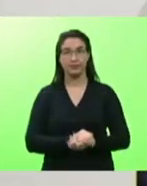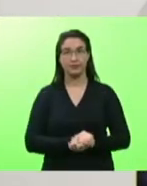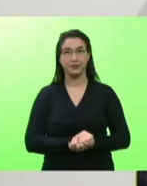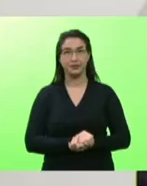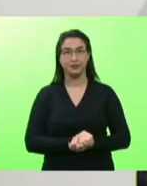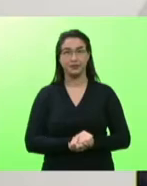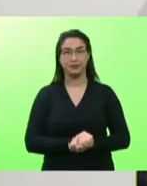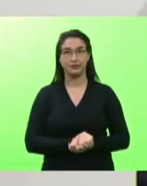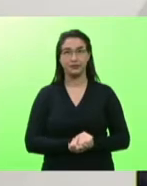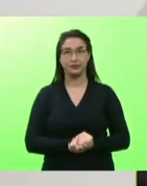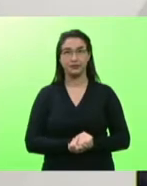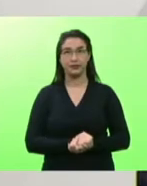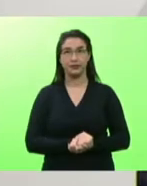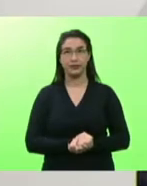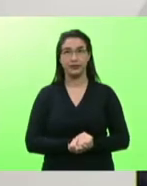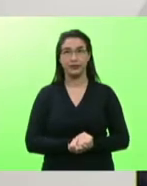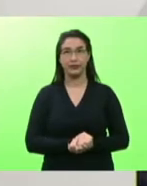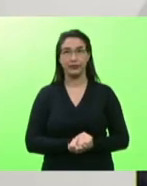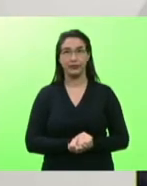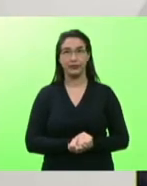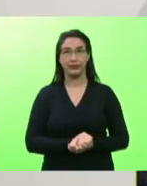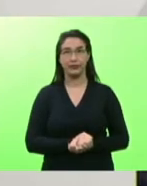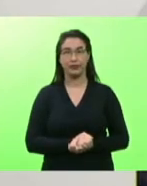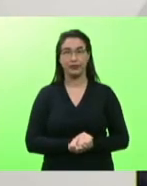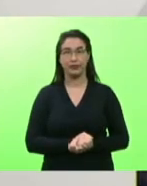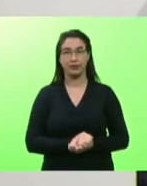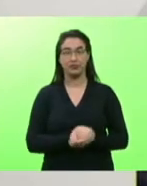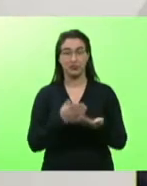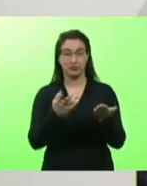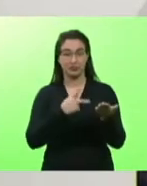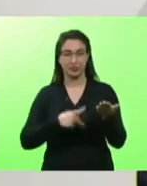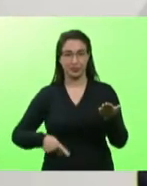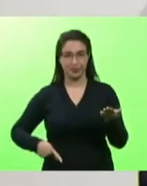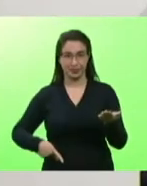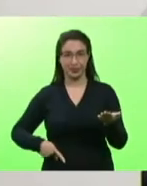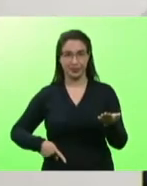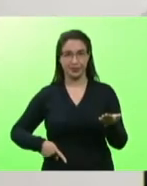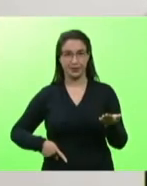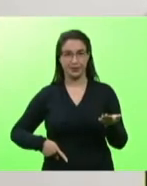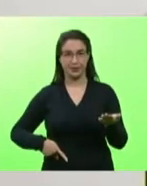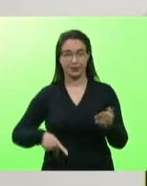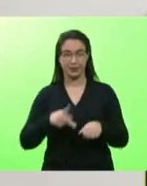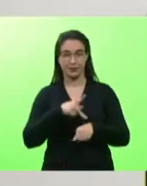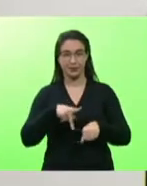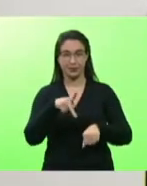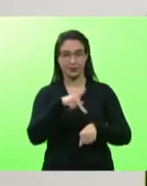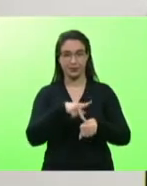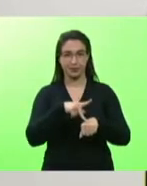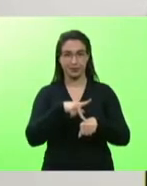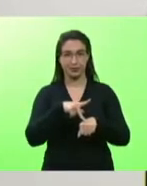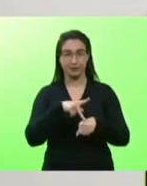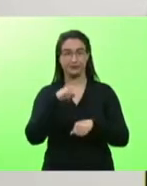o, então, presidente da República, Jair Bolsonaro,